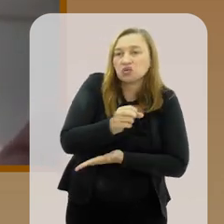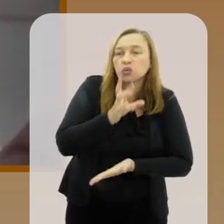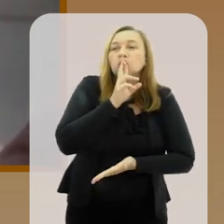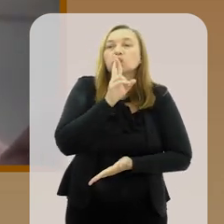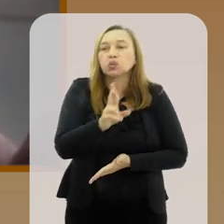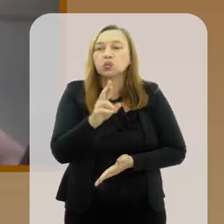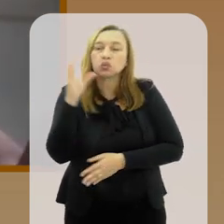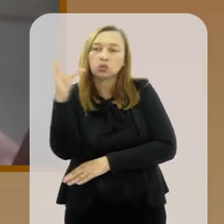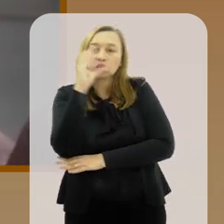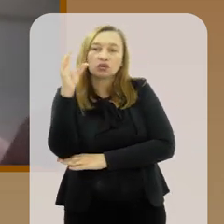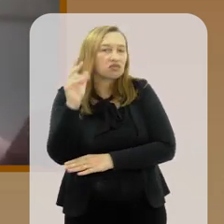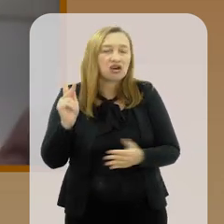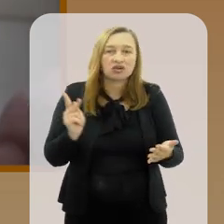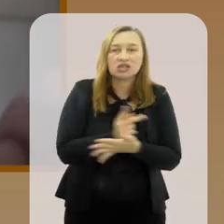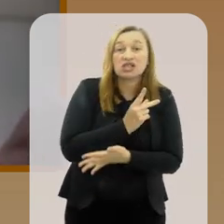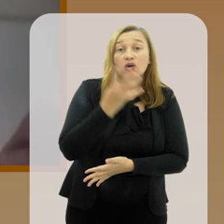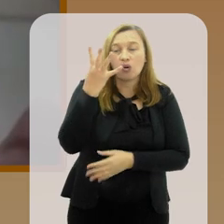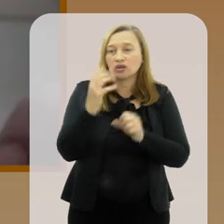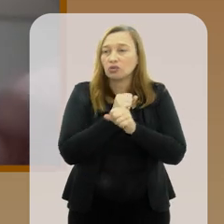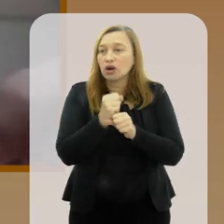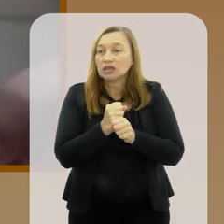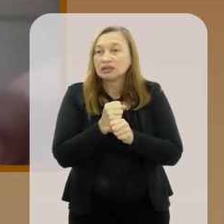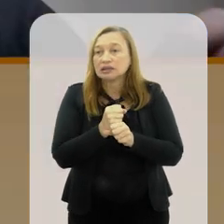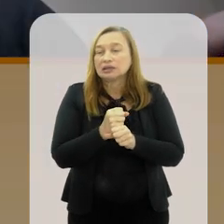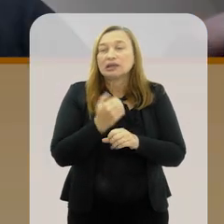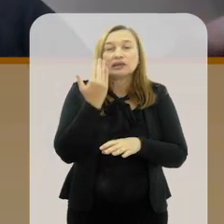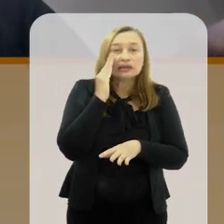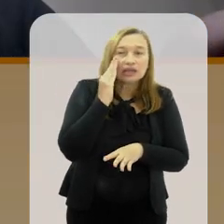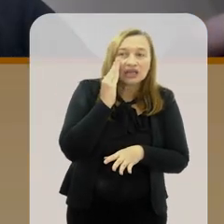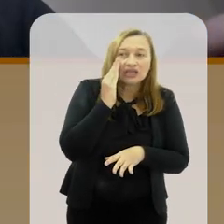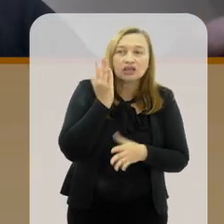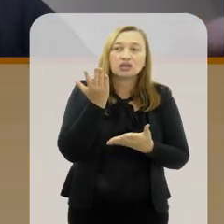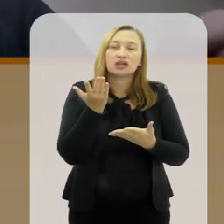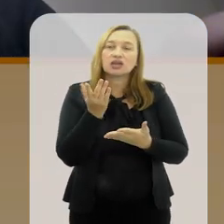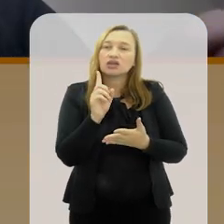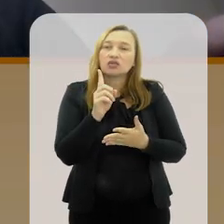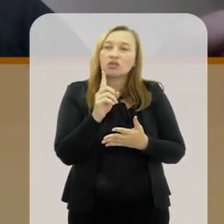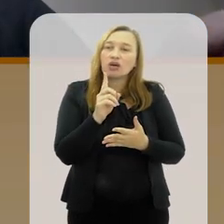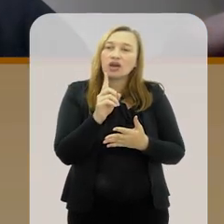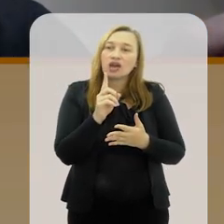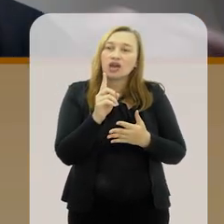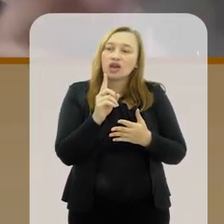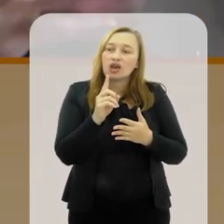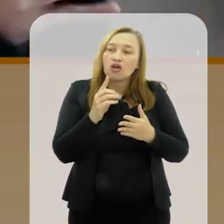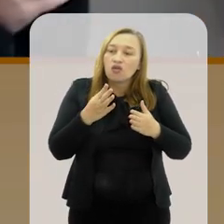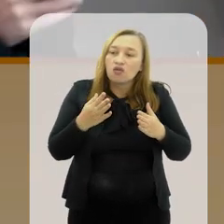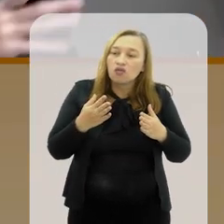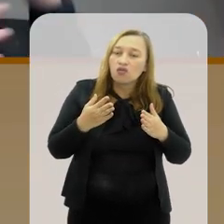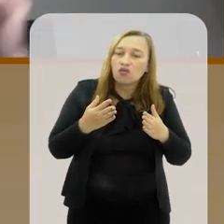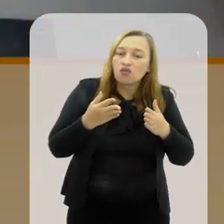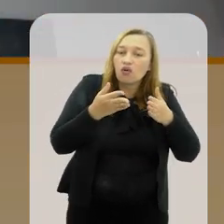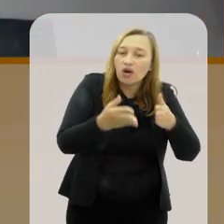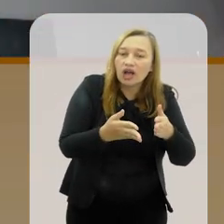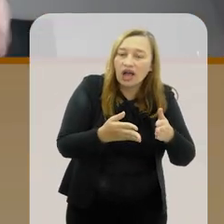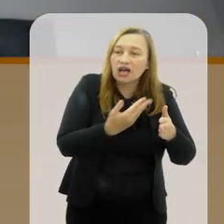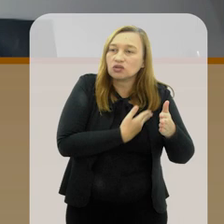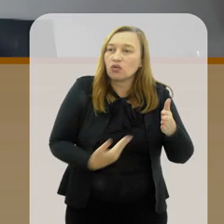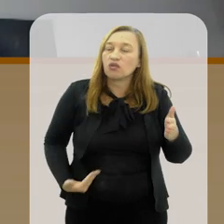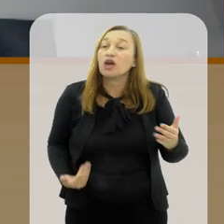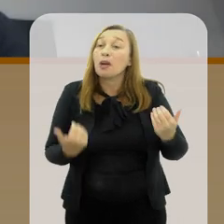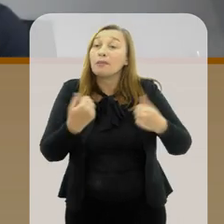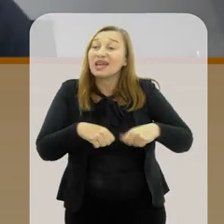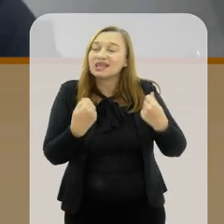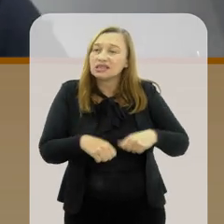resultados da pesquisa científica porque não vão acontecer em quatro anos então entende-se que talvez não seja a prioridade de acertar